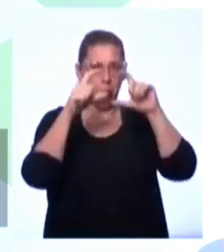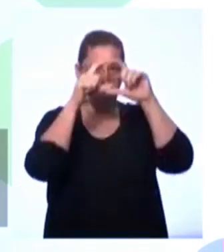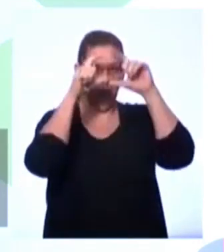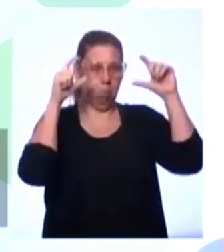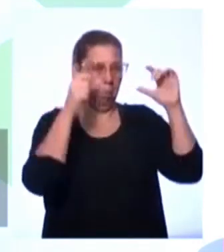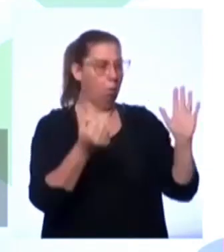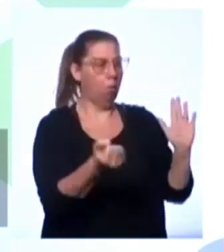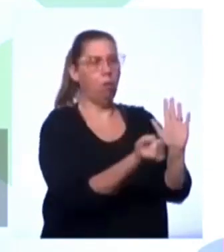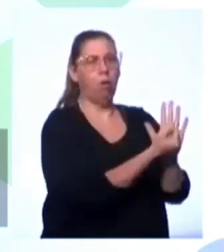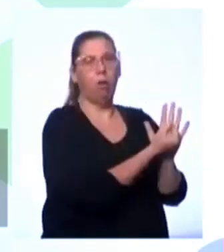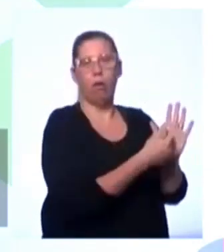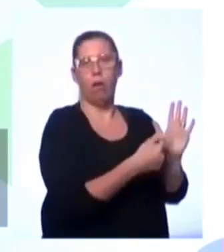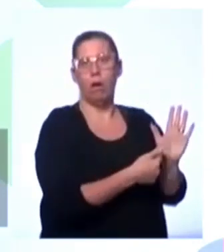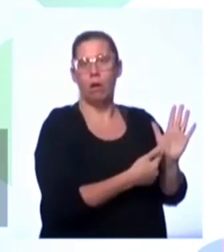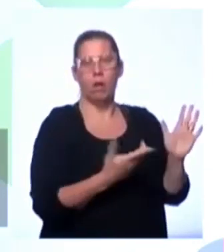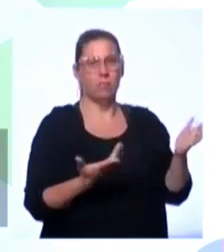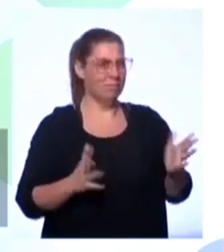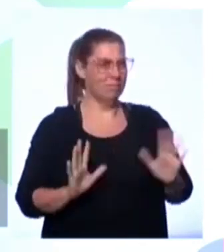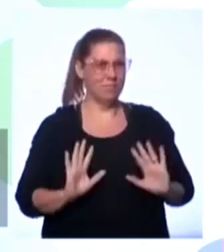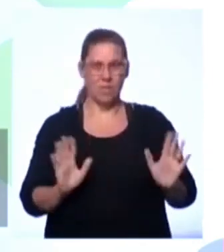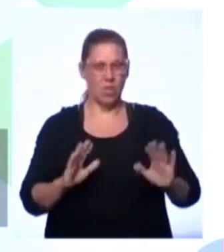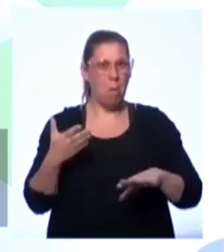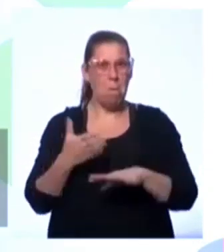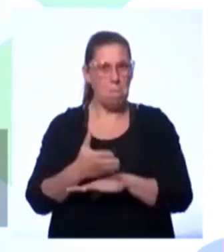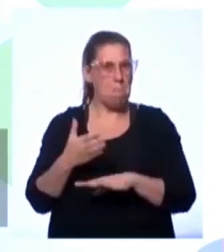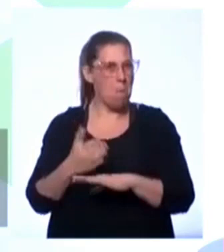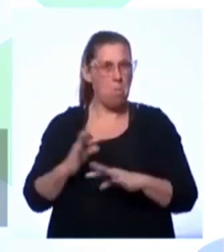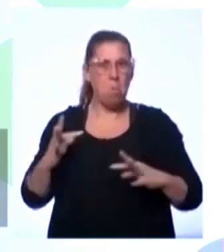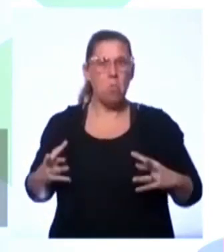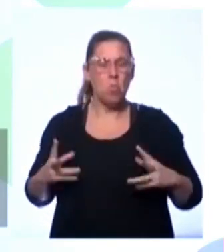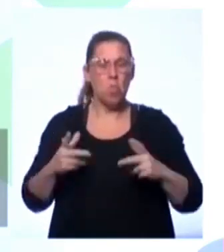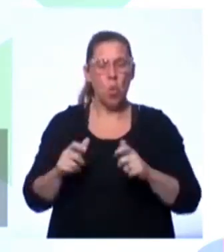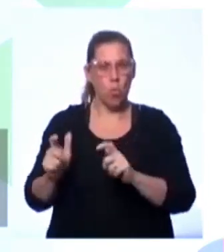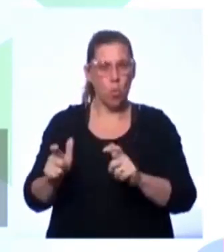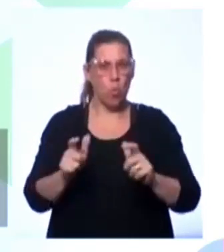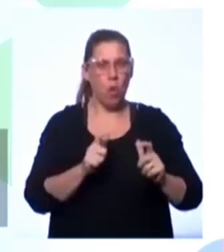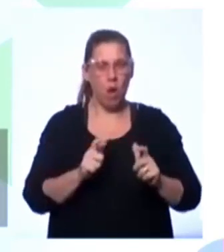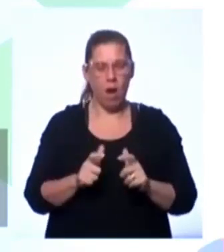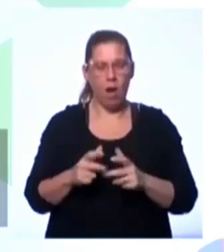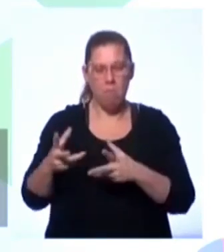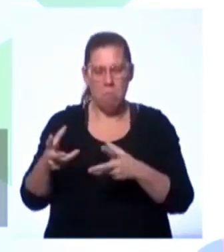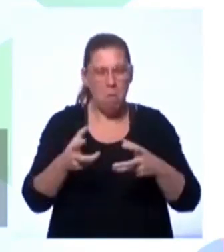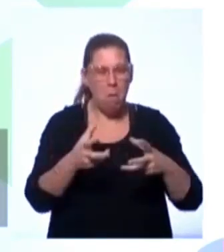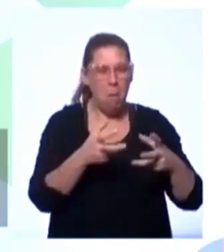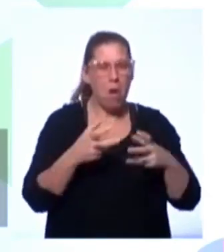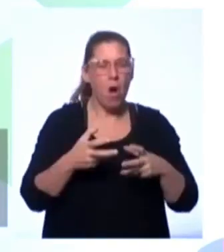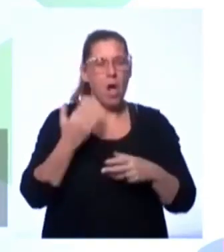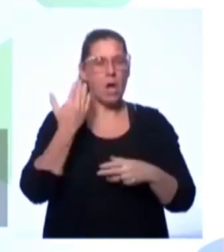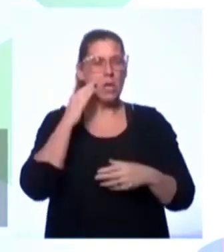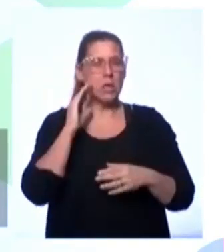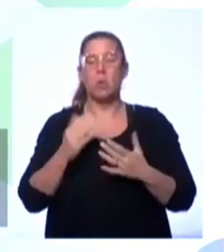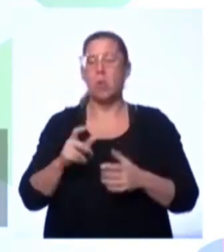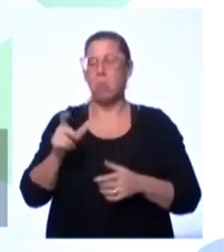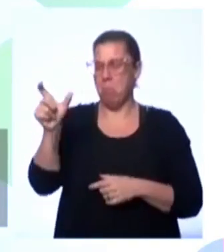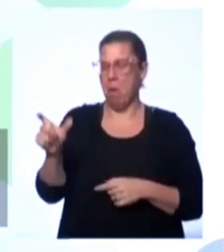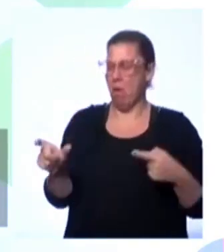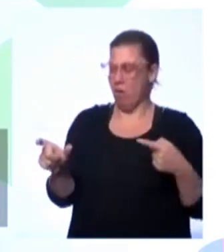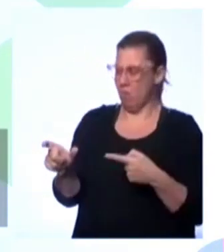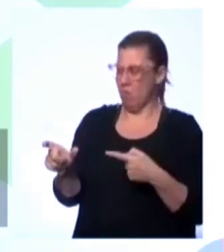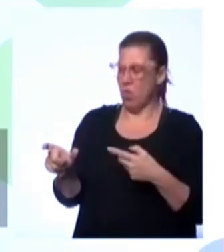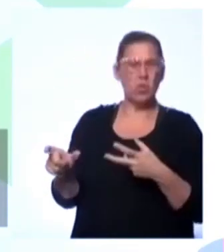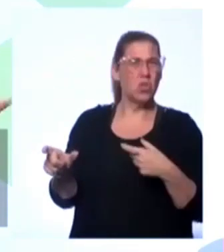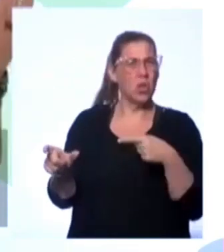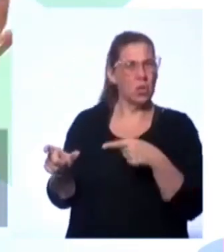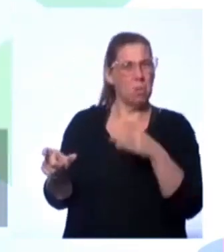não pertence aqui. E ao contrário, a gente pertence justamente. Você consegue olhar e definir como é a aparência de um brasileiro?